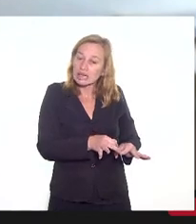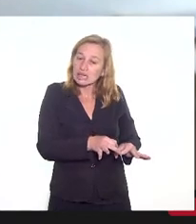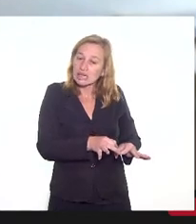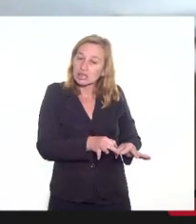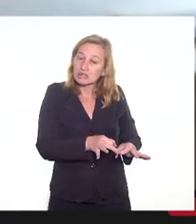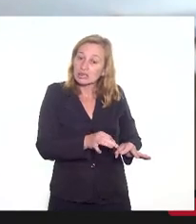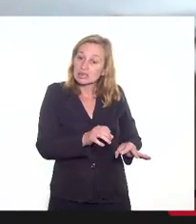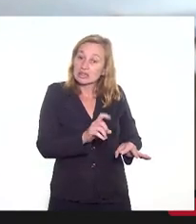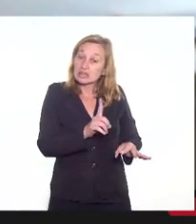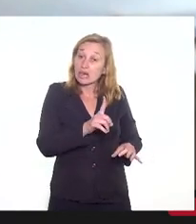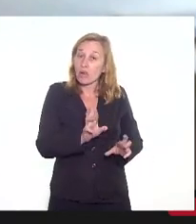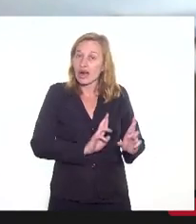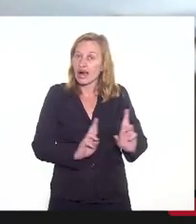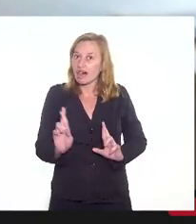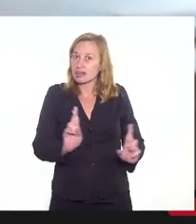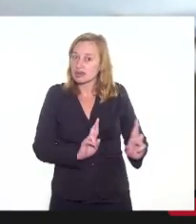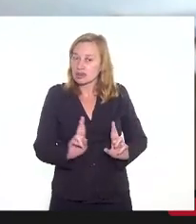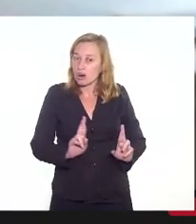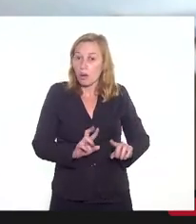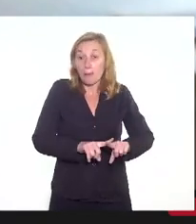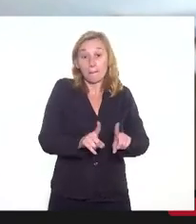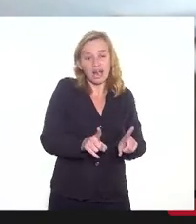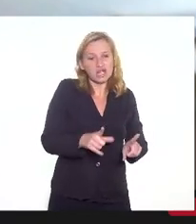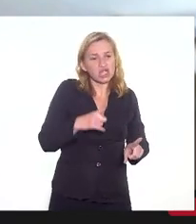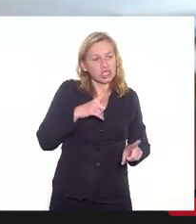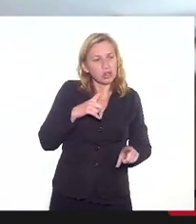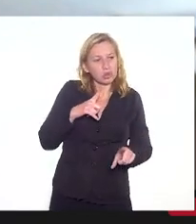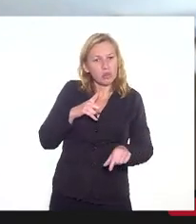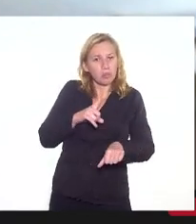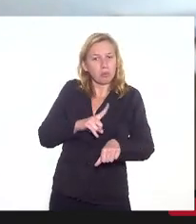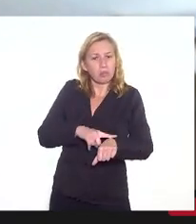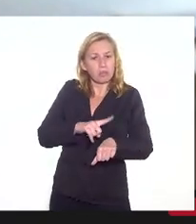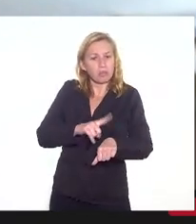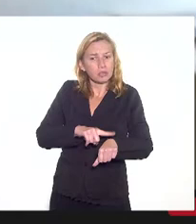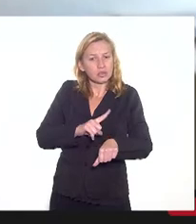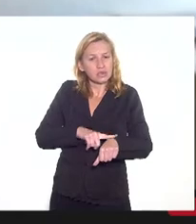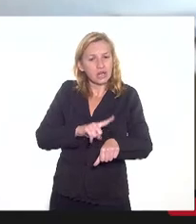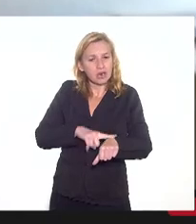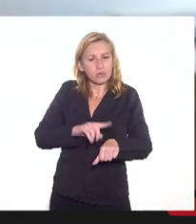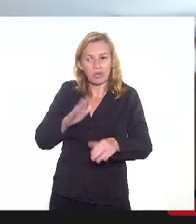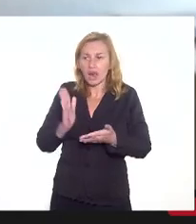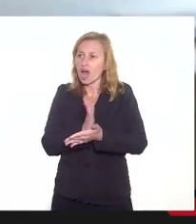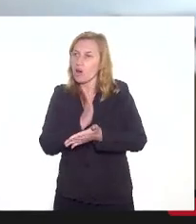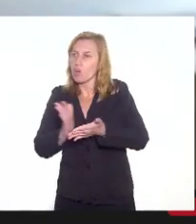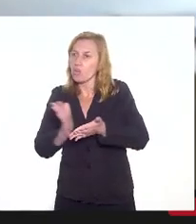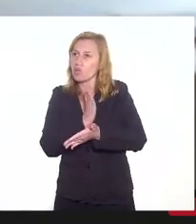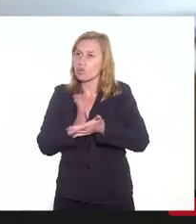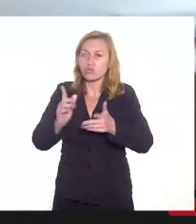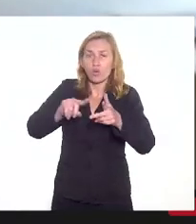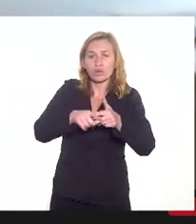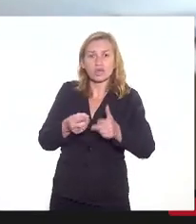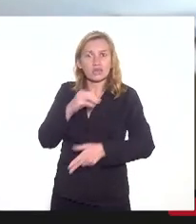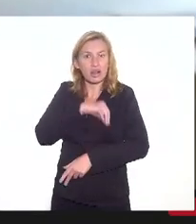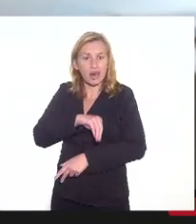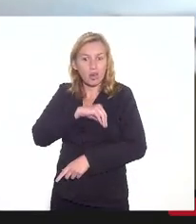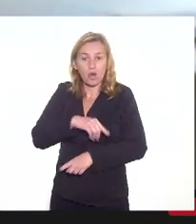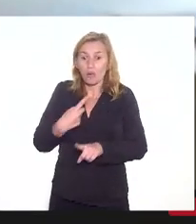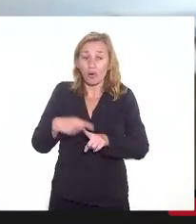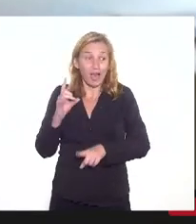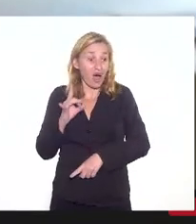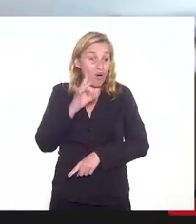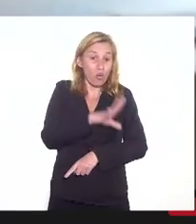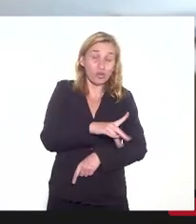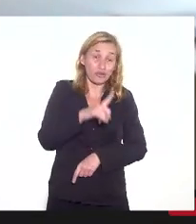vedação e ter uma previsão para alguma reposição salarial, porque a última